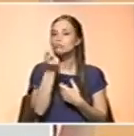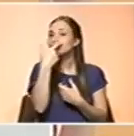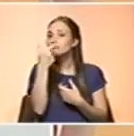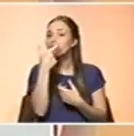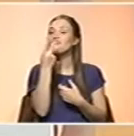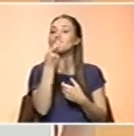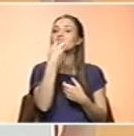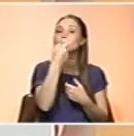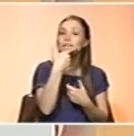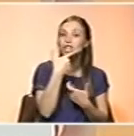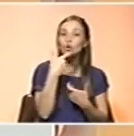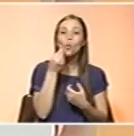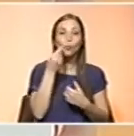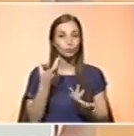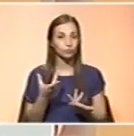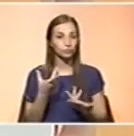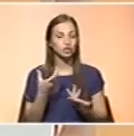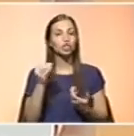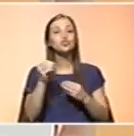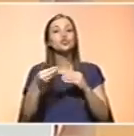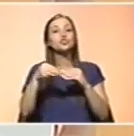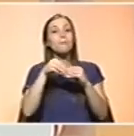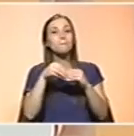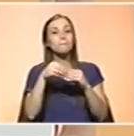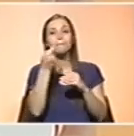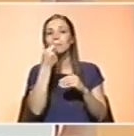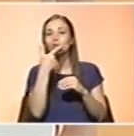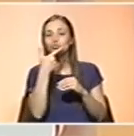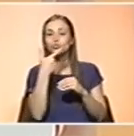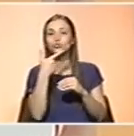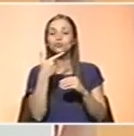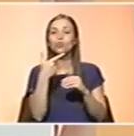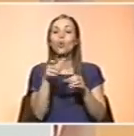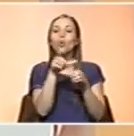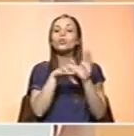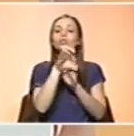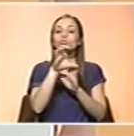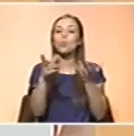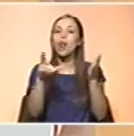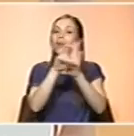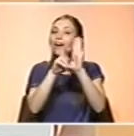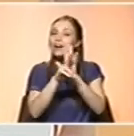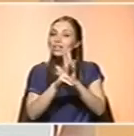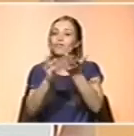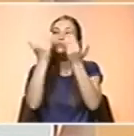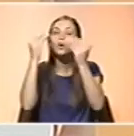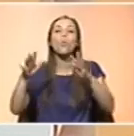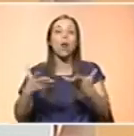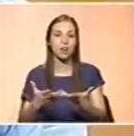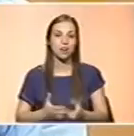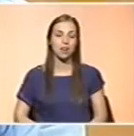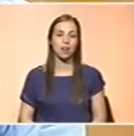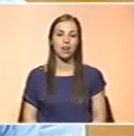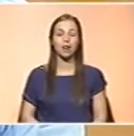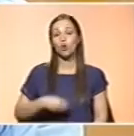vitaminas e como tomar suplementos, em que circunstâncias e em que condições, com que regras e com que informação? O